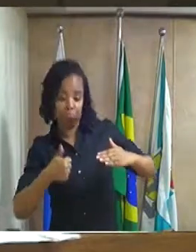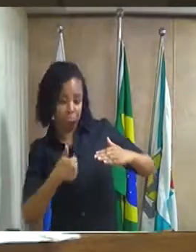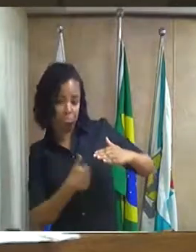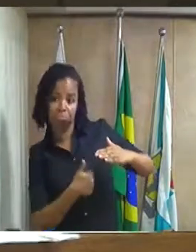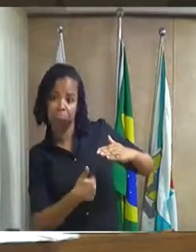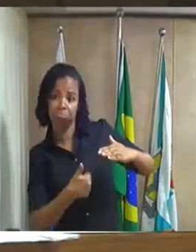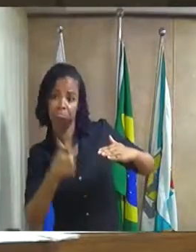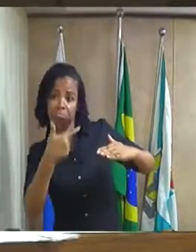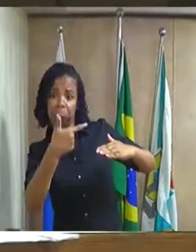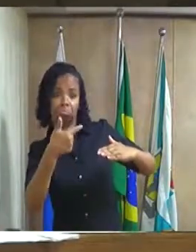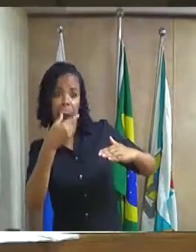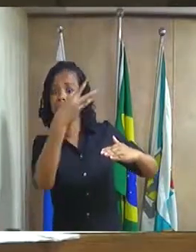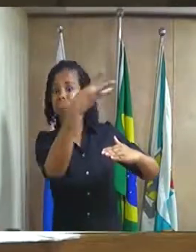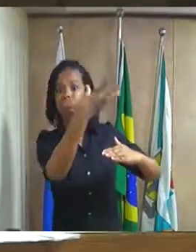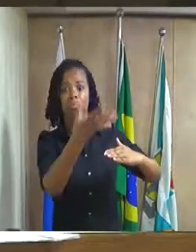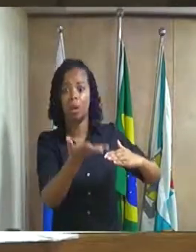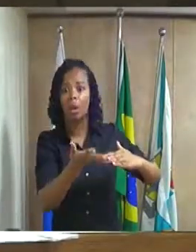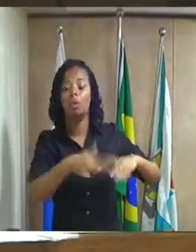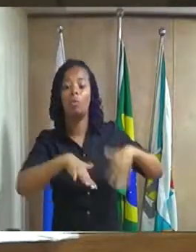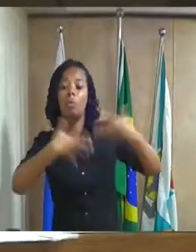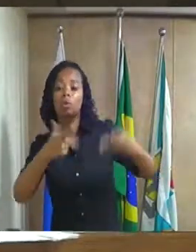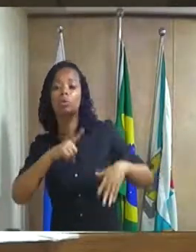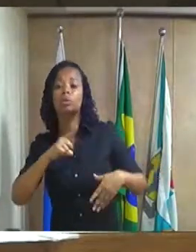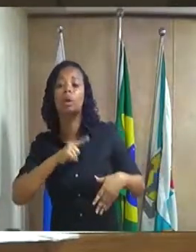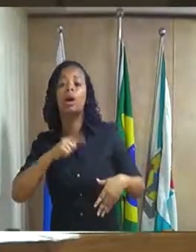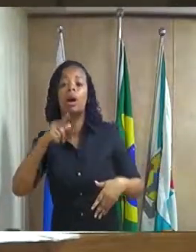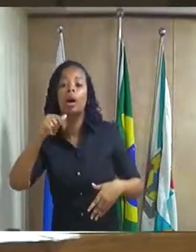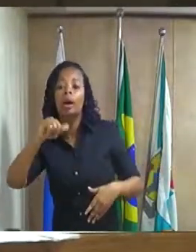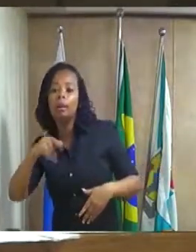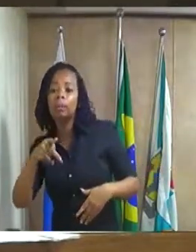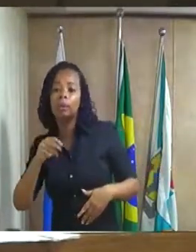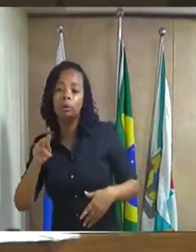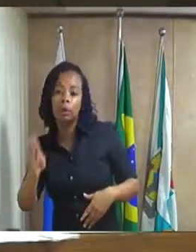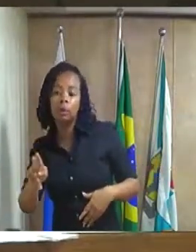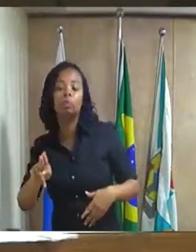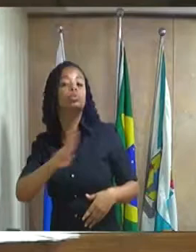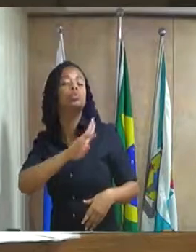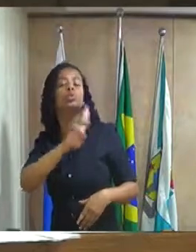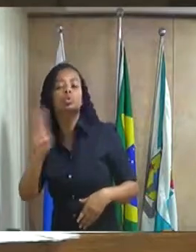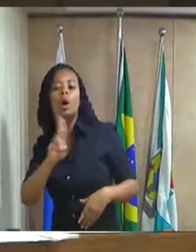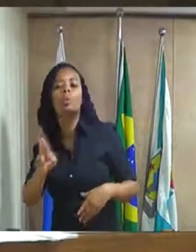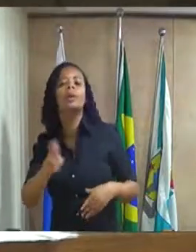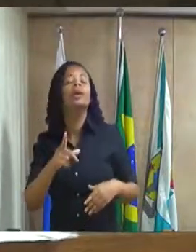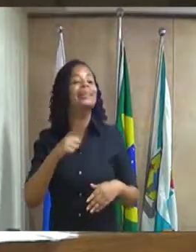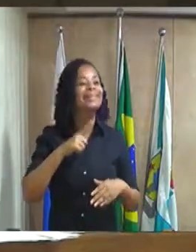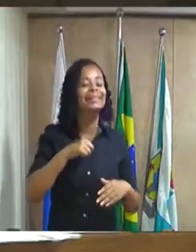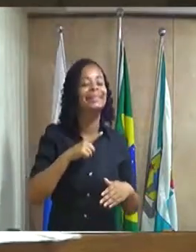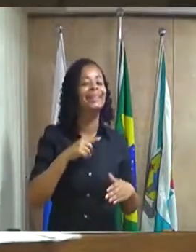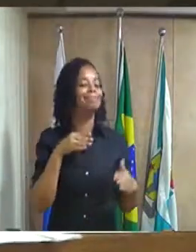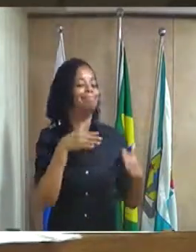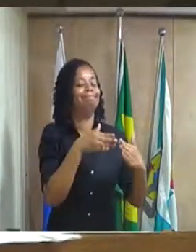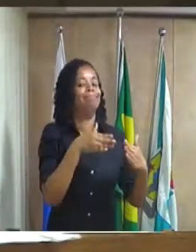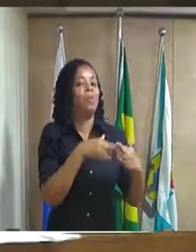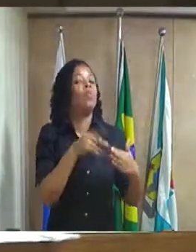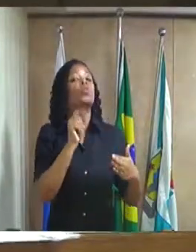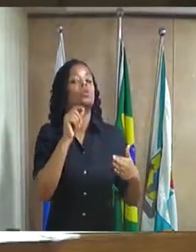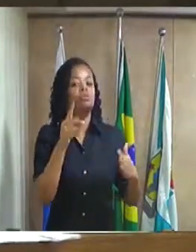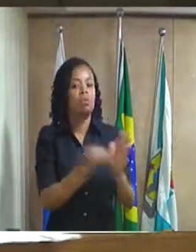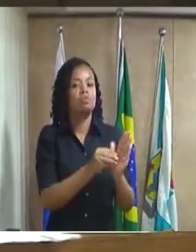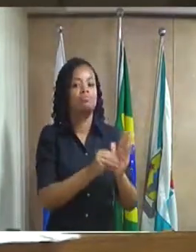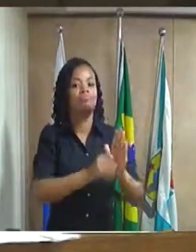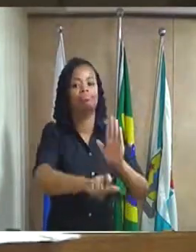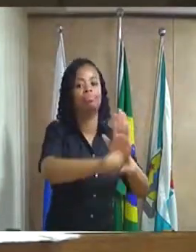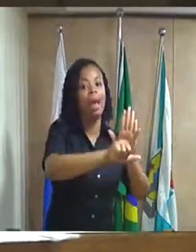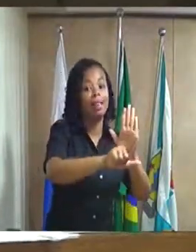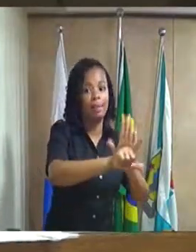pessoa quer ter o IPTU no seu nome, ela esbarra na legislação que não dá essa oportunidade. Então,